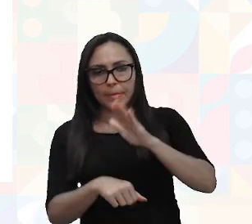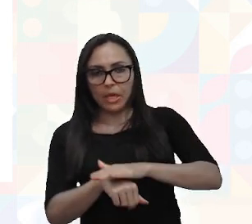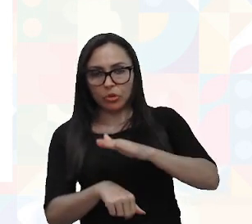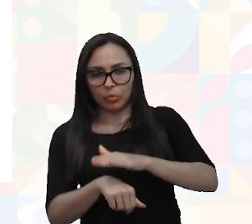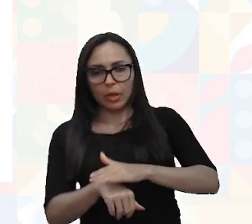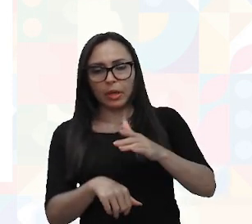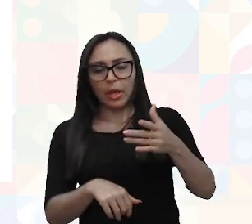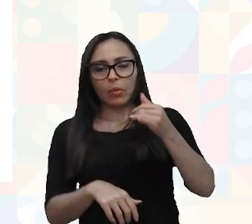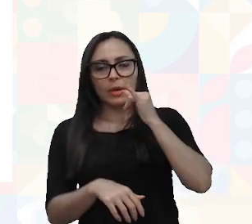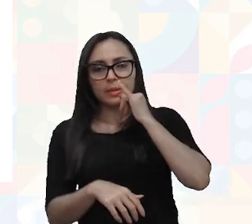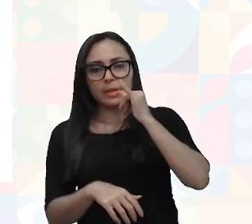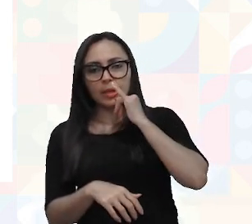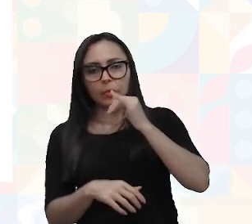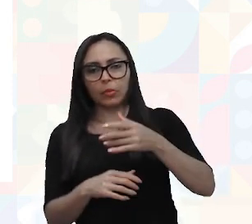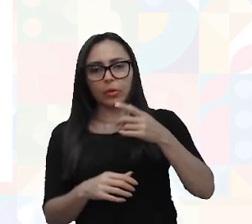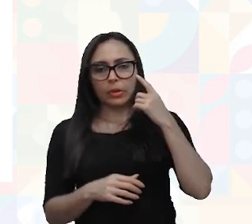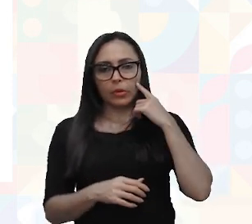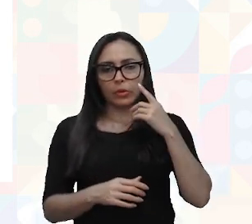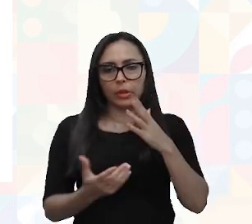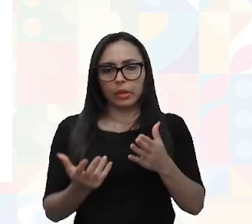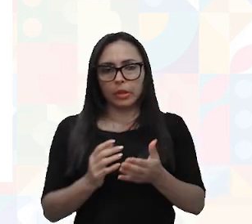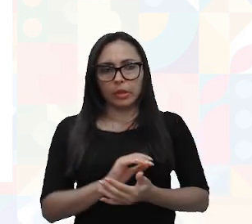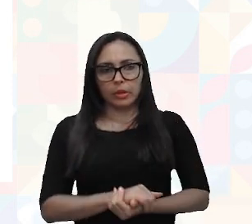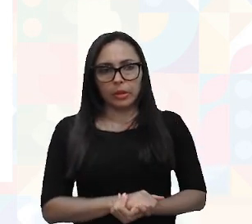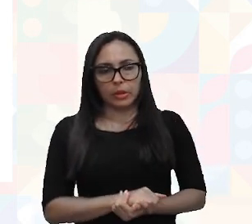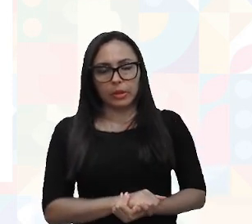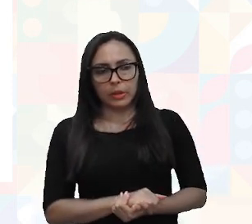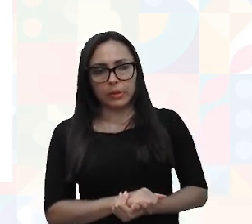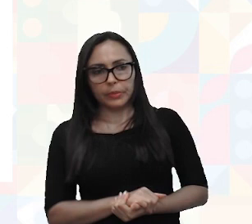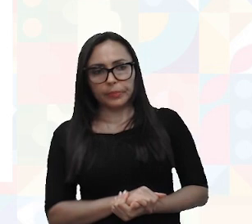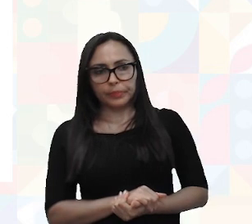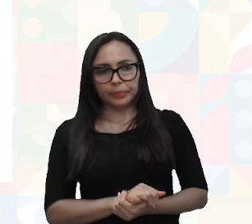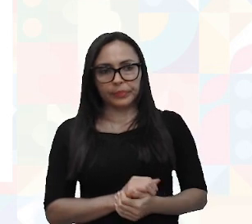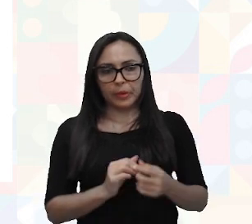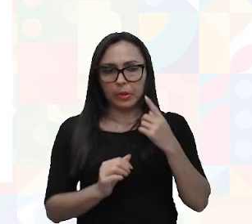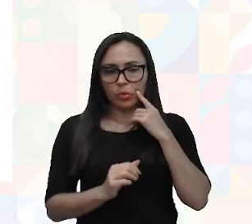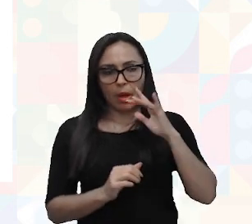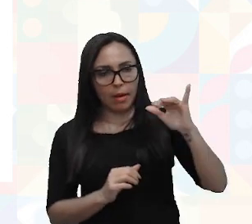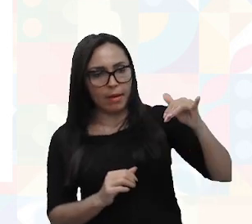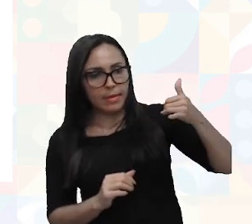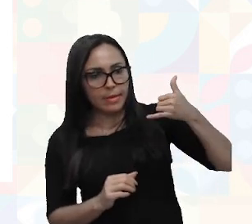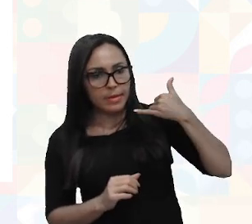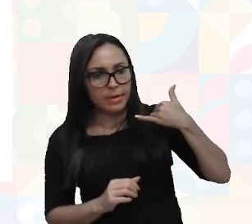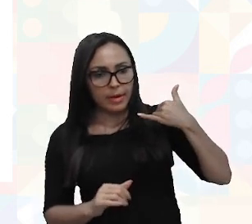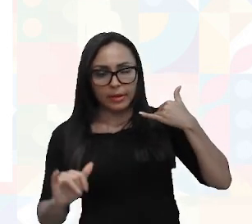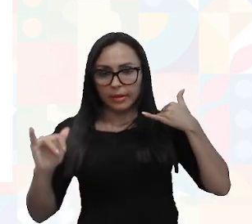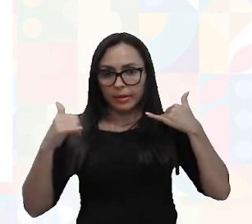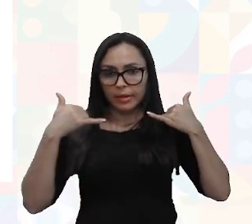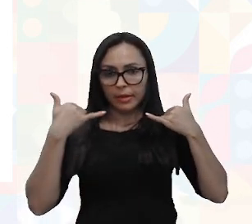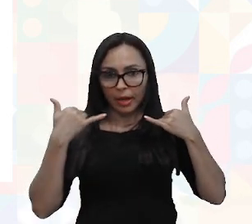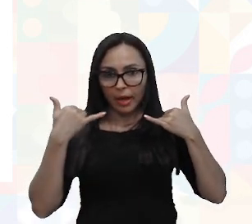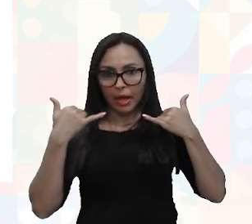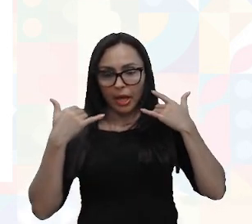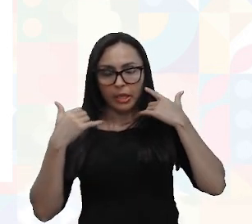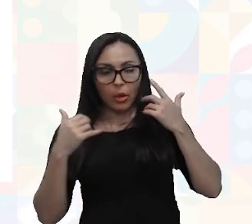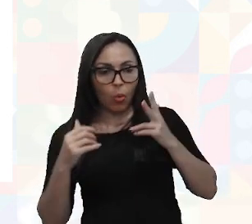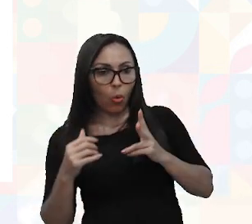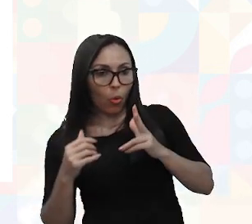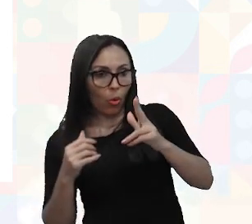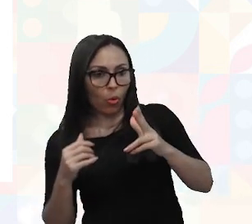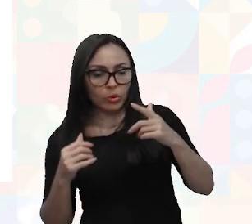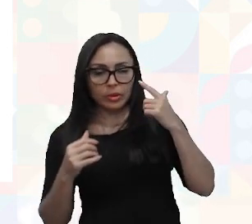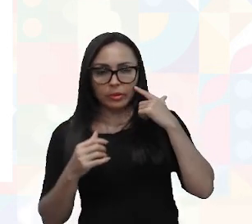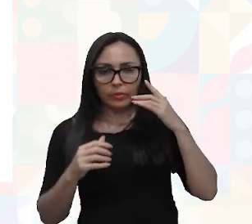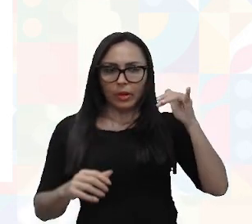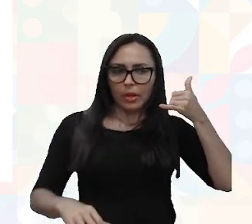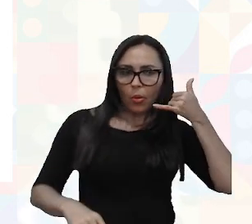aí é um exemplo muito clássico, quando alguém liga para outra, para outra pessoa, e essa pessoa atende, então quando vai fazer esse corte interno, indicando a mesma cena,